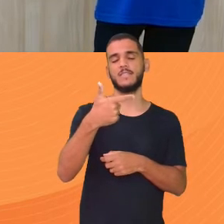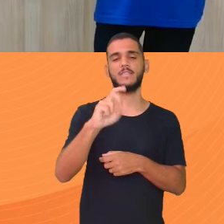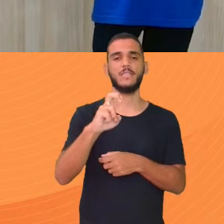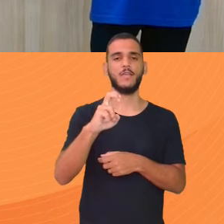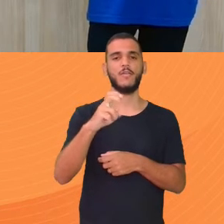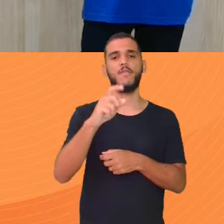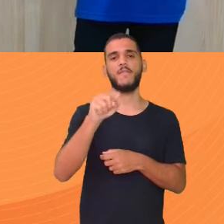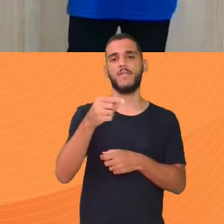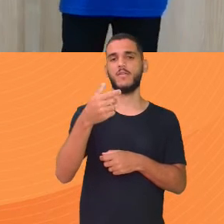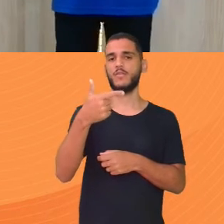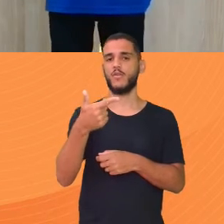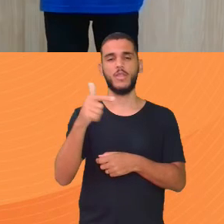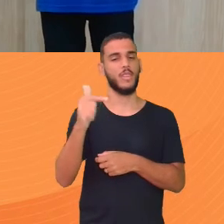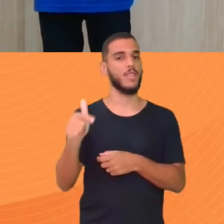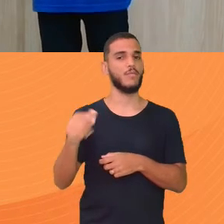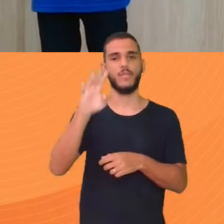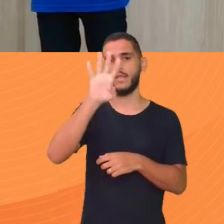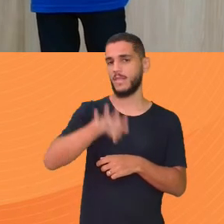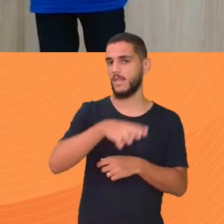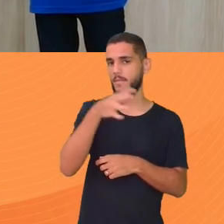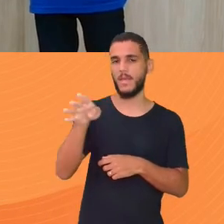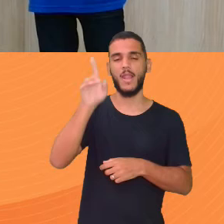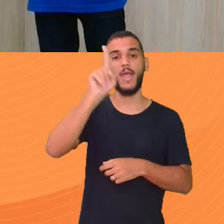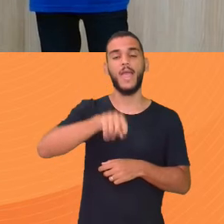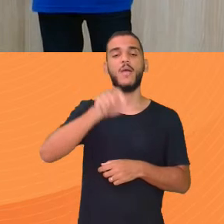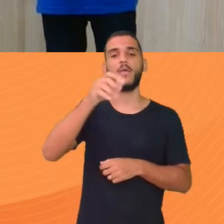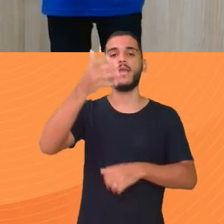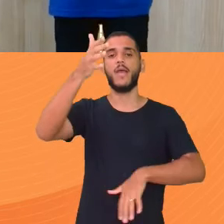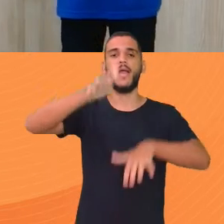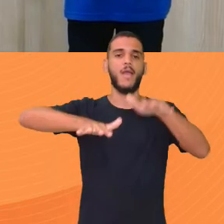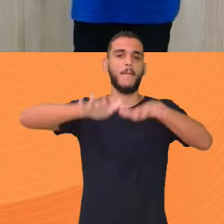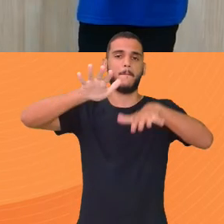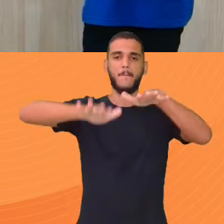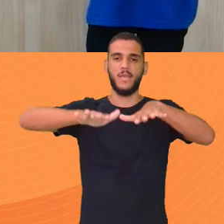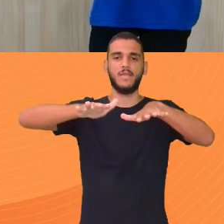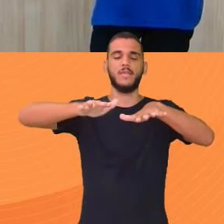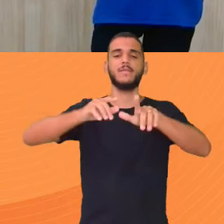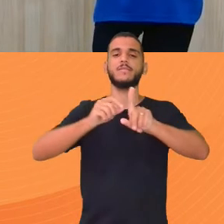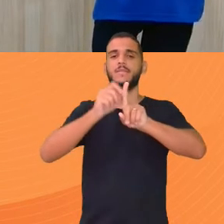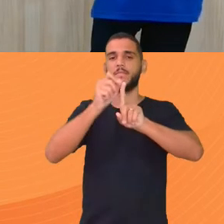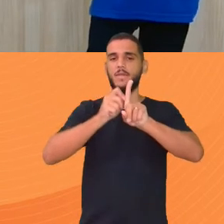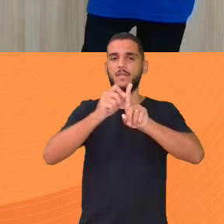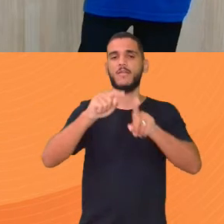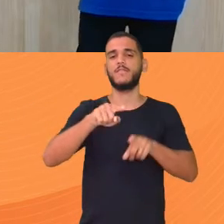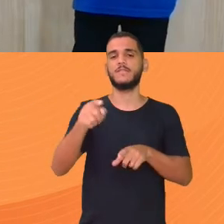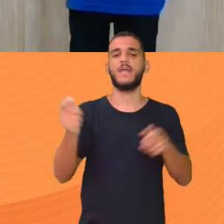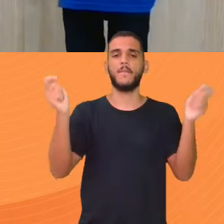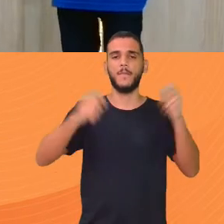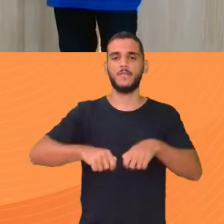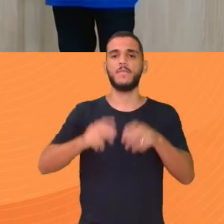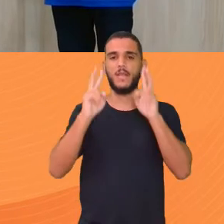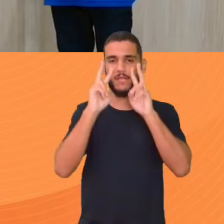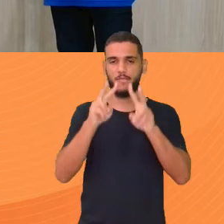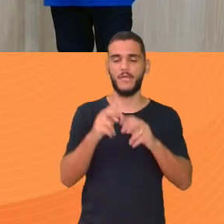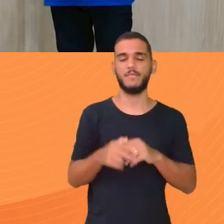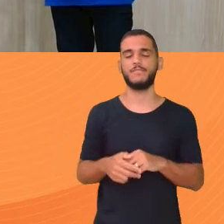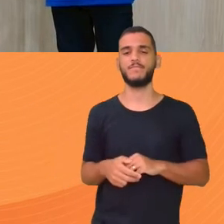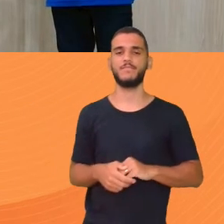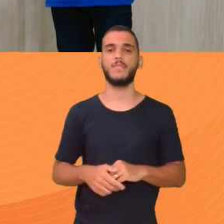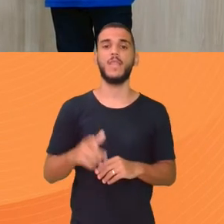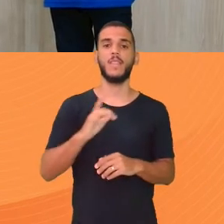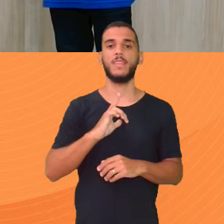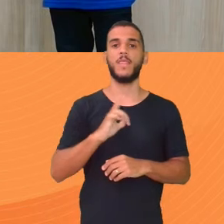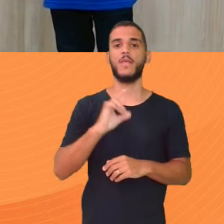Não tem problema Isso é a média de temperatura Para poder você observar Então se você Olha aí Eu estou tendo essa